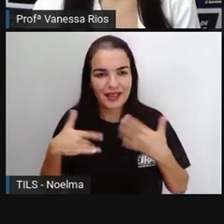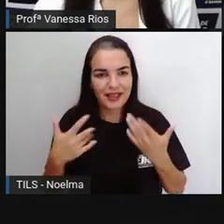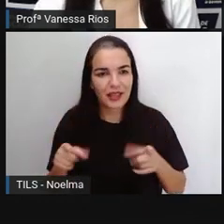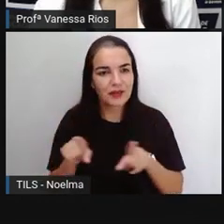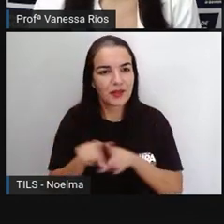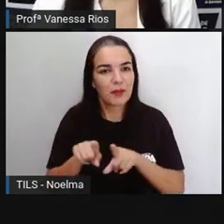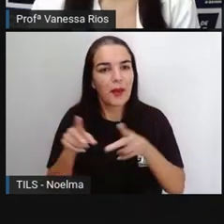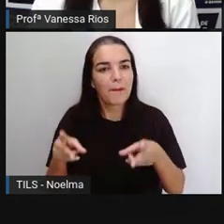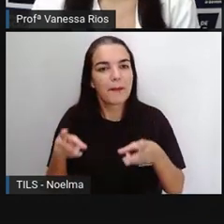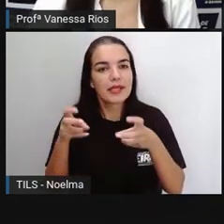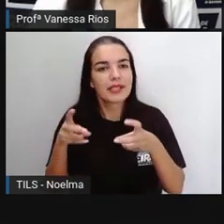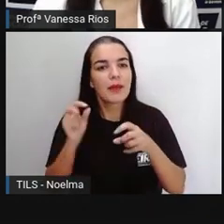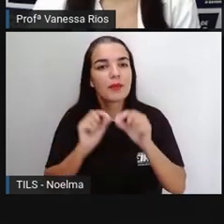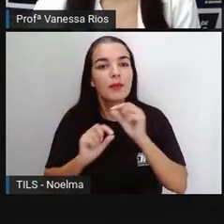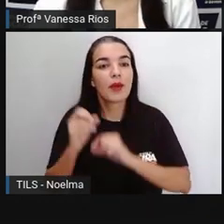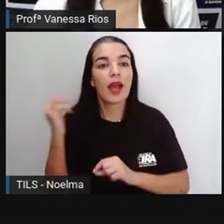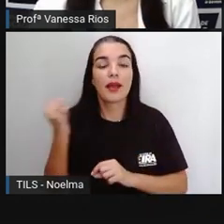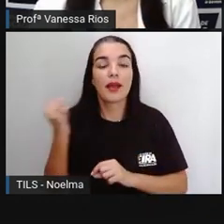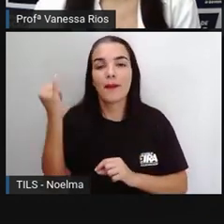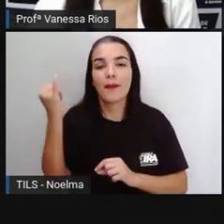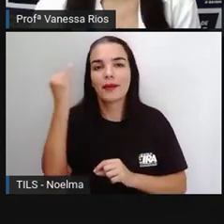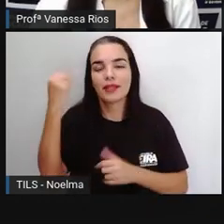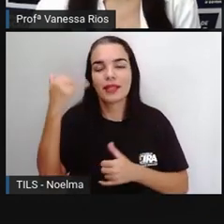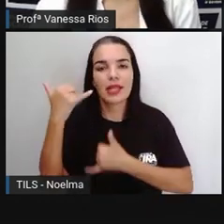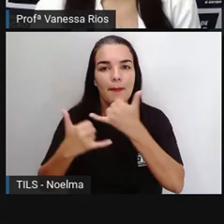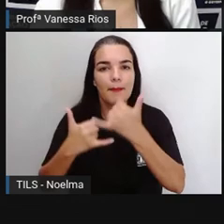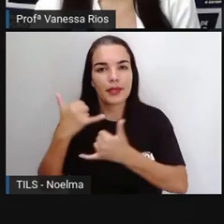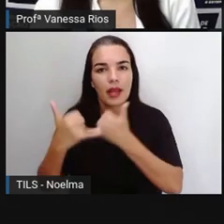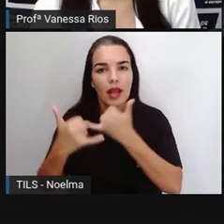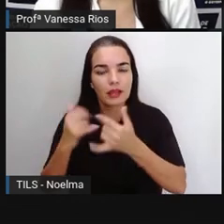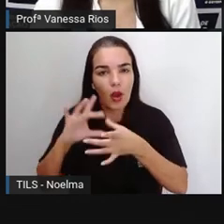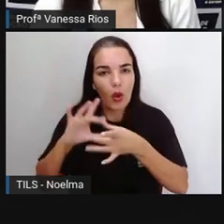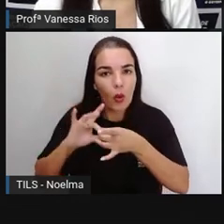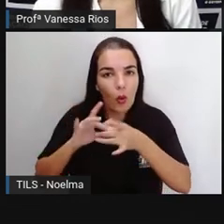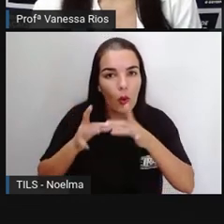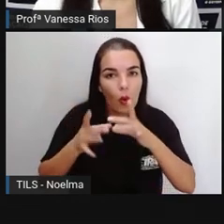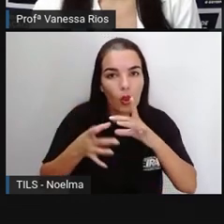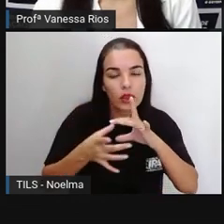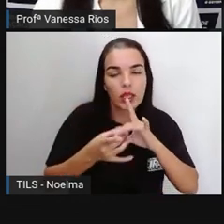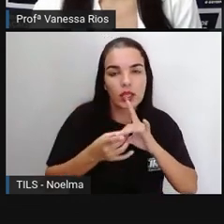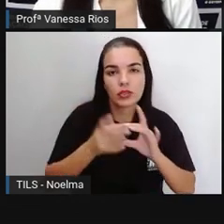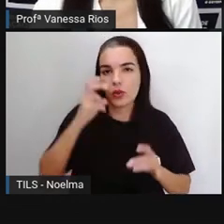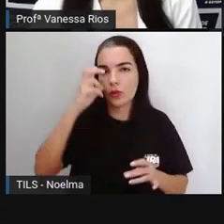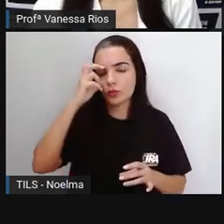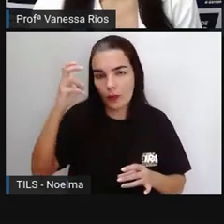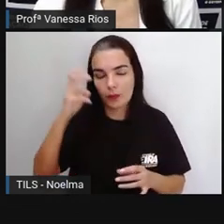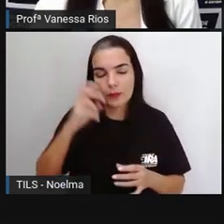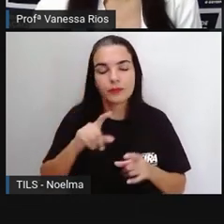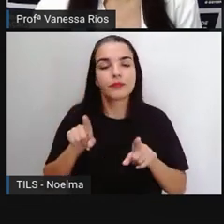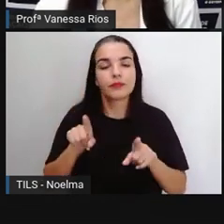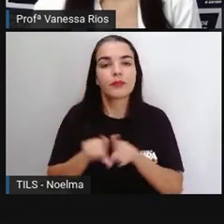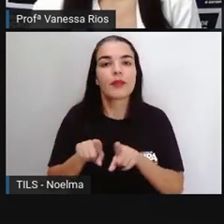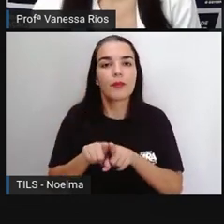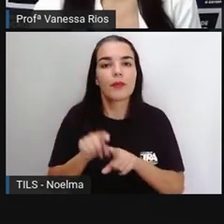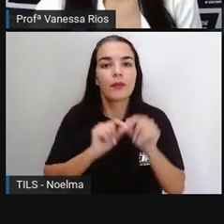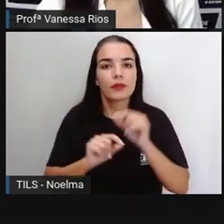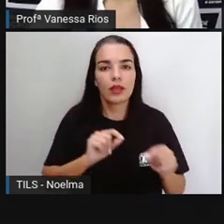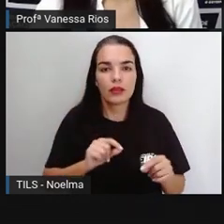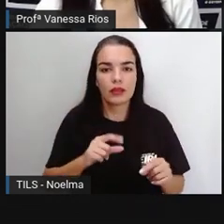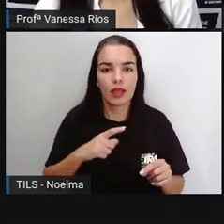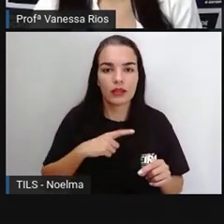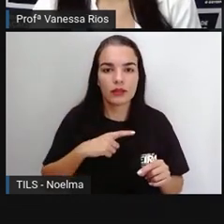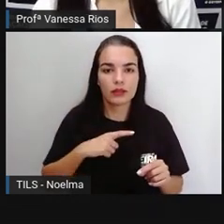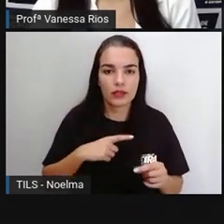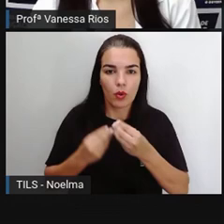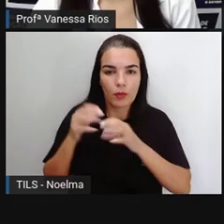percebe a importância das brincadeiras dentro desse contexto cultural. Fazendo parte e tendo